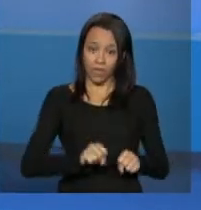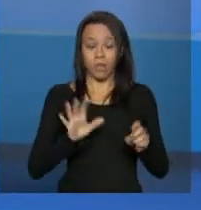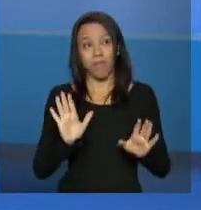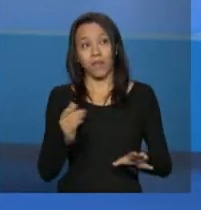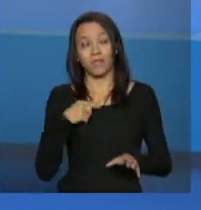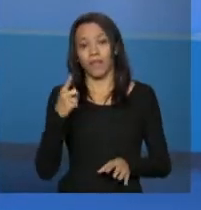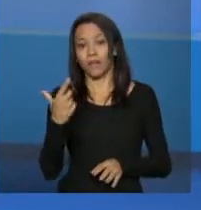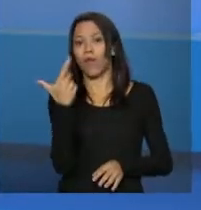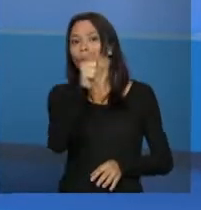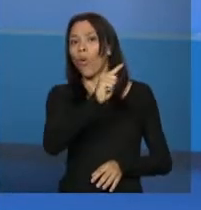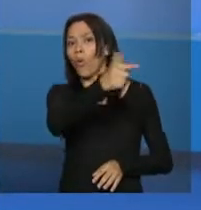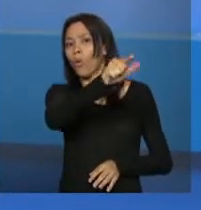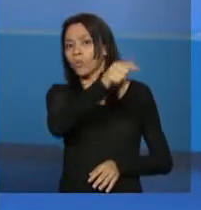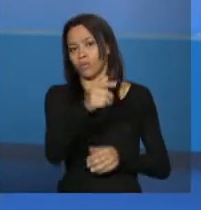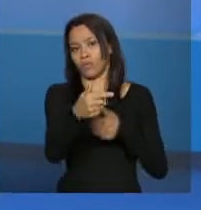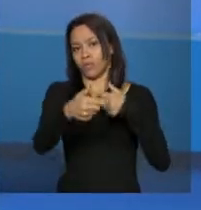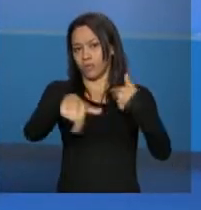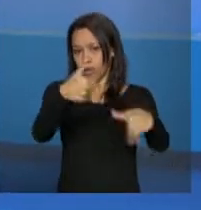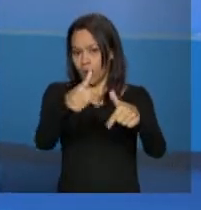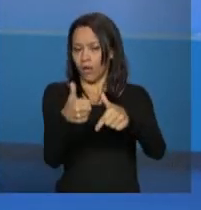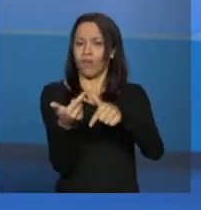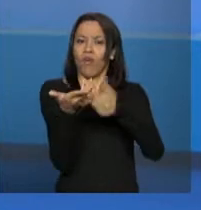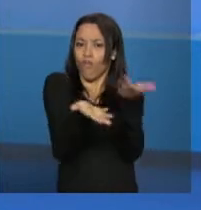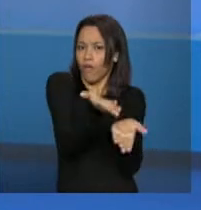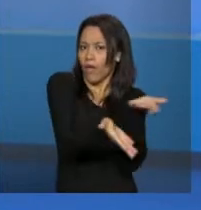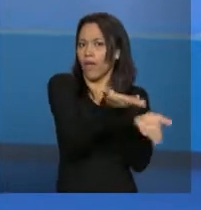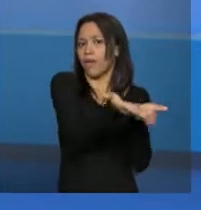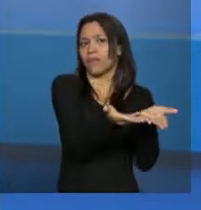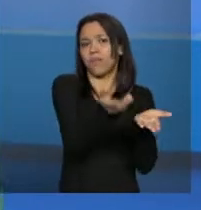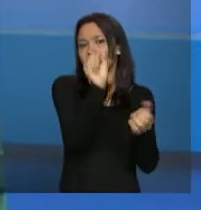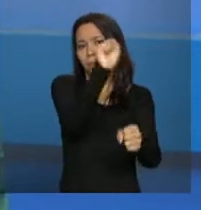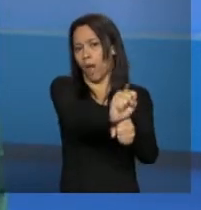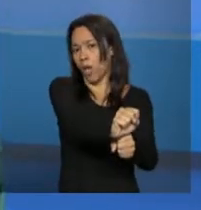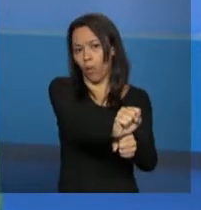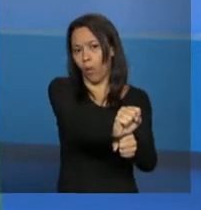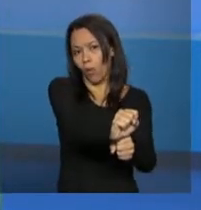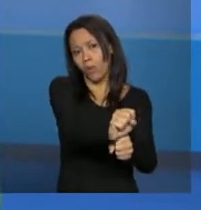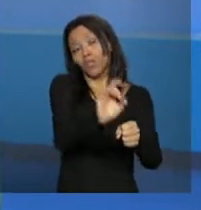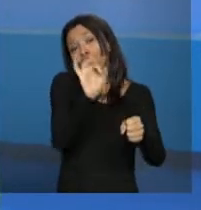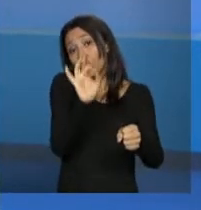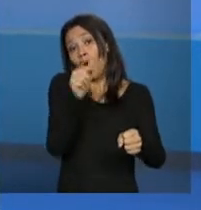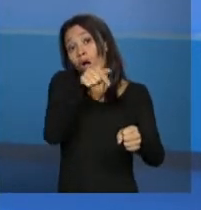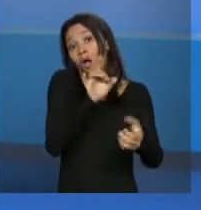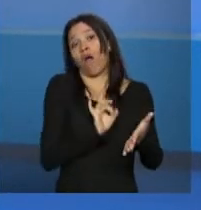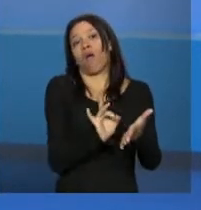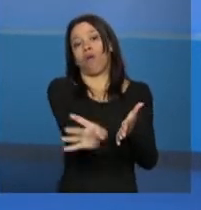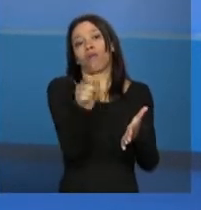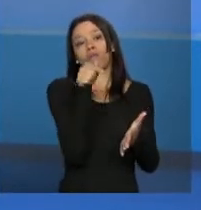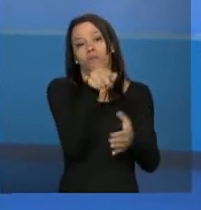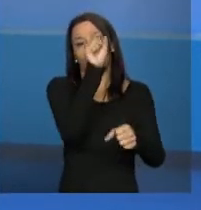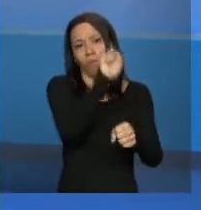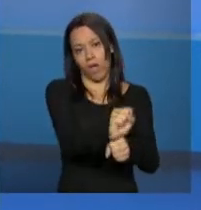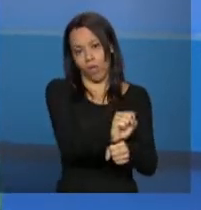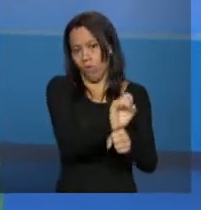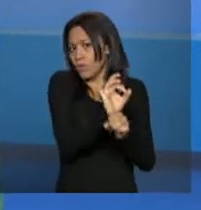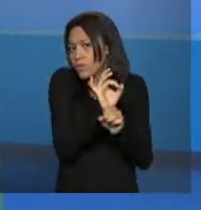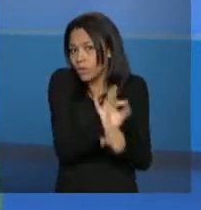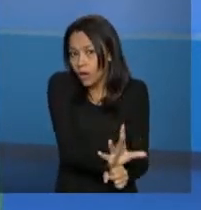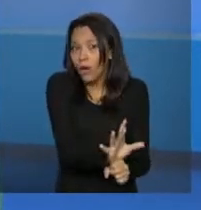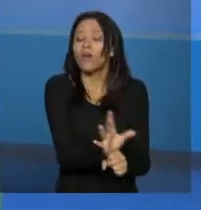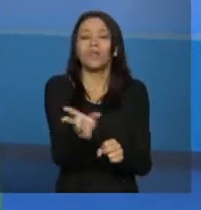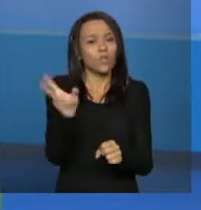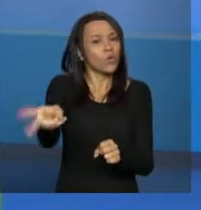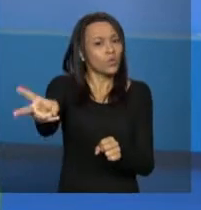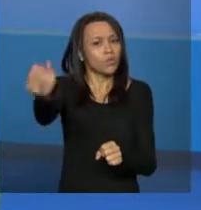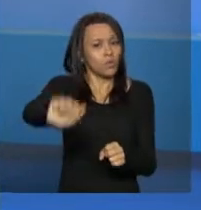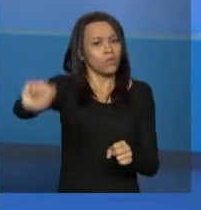oferta e por ventura apenas uma dessa oferta não está mais em funcionamento a gente vai excluir apenas aquela oferta que não está mais em funcionamento e vai manter